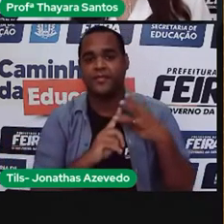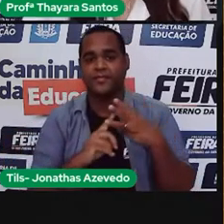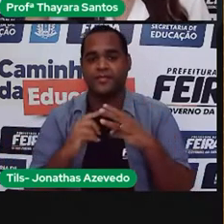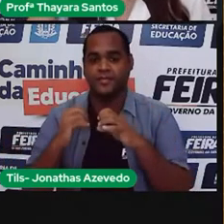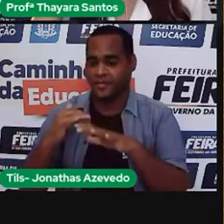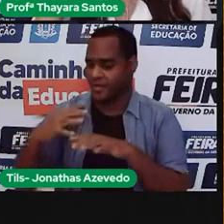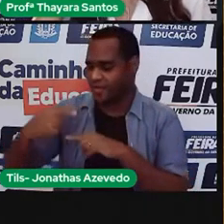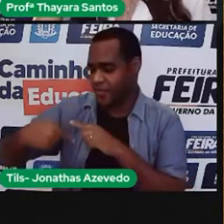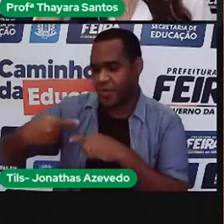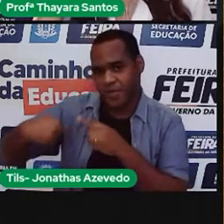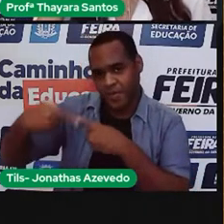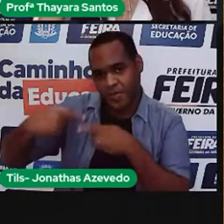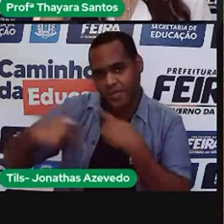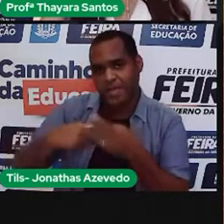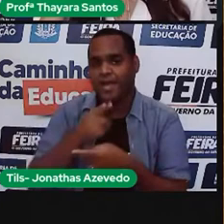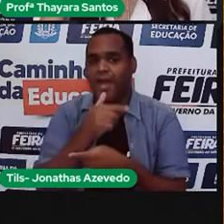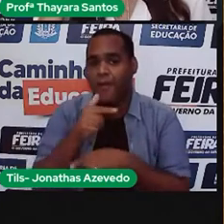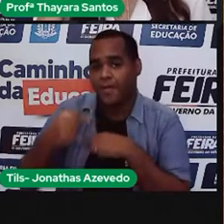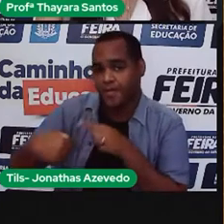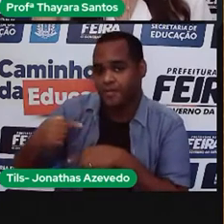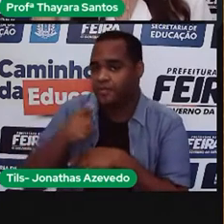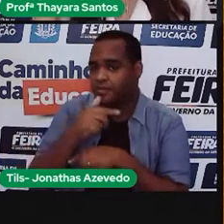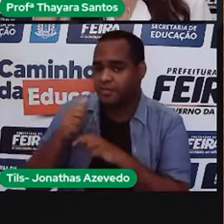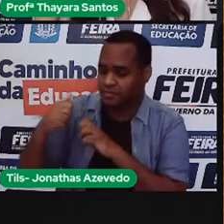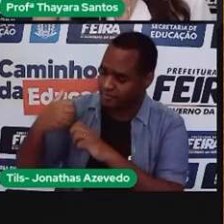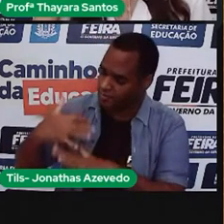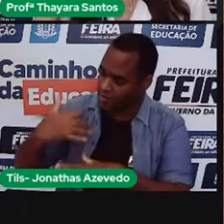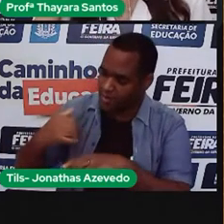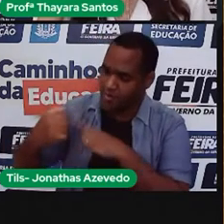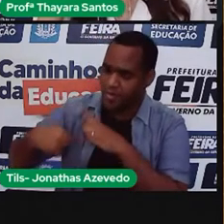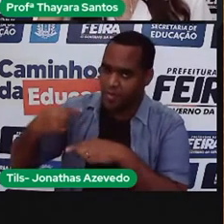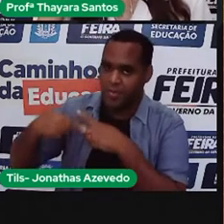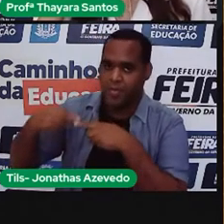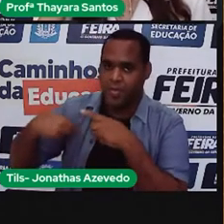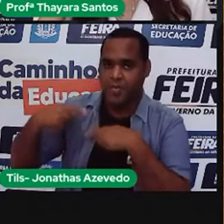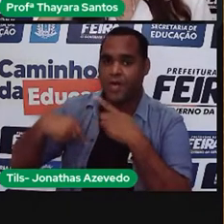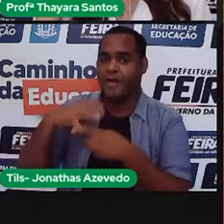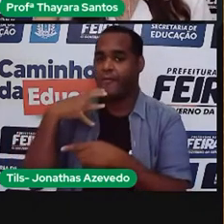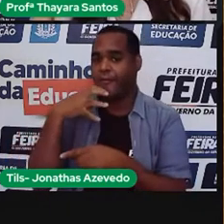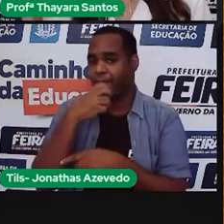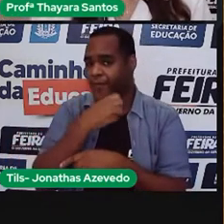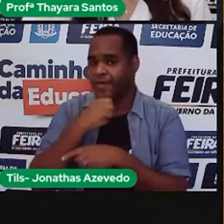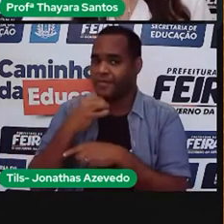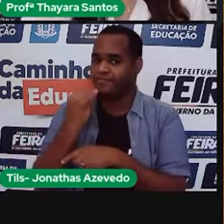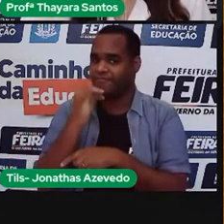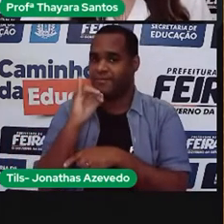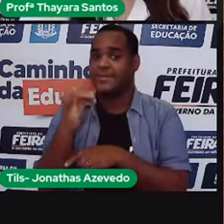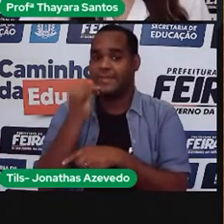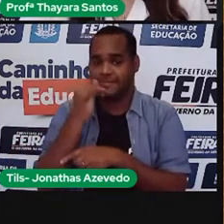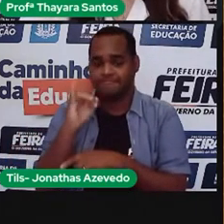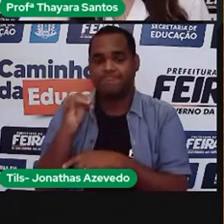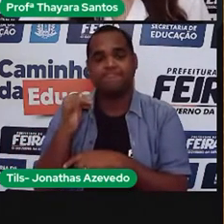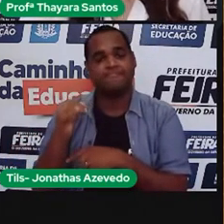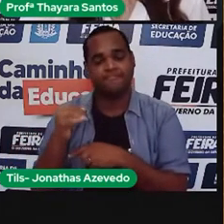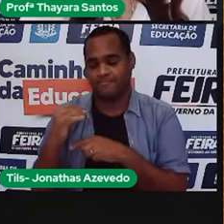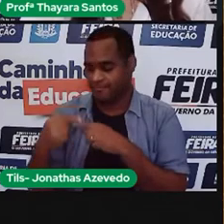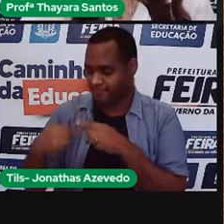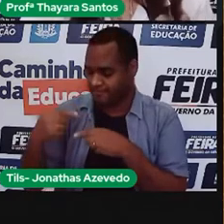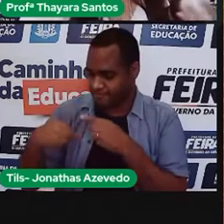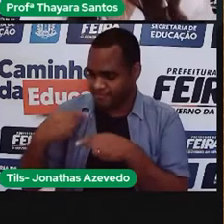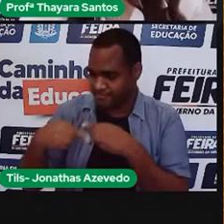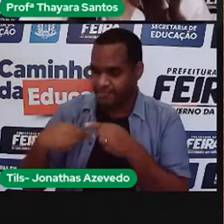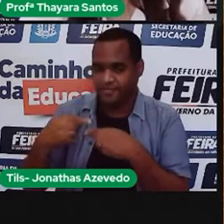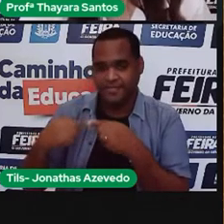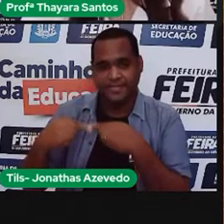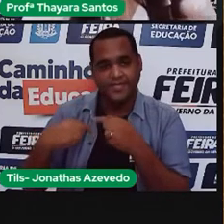turbinas, a água dos reservatórios começa a bater nessas turbinas, gera esse movimento e esse movimento também